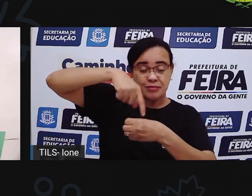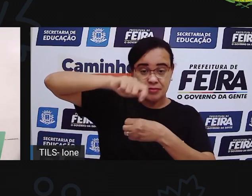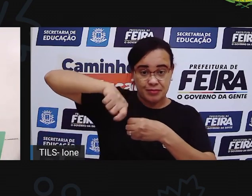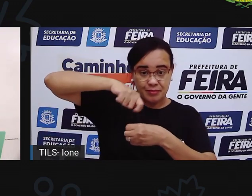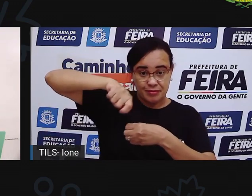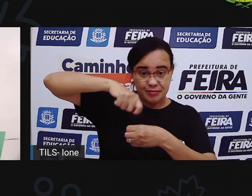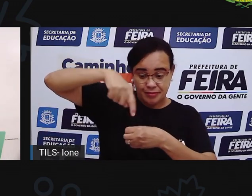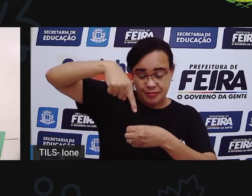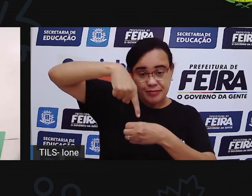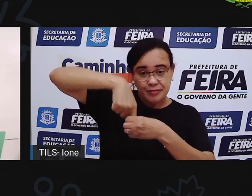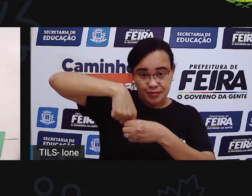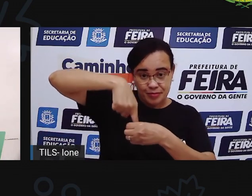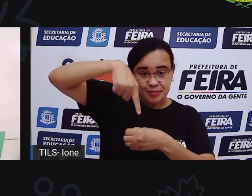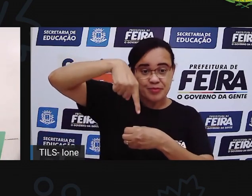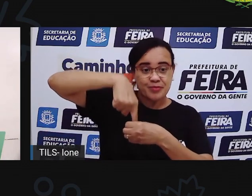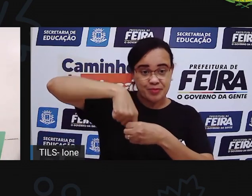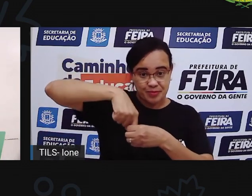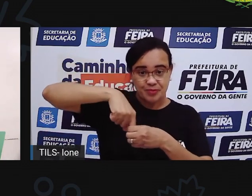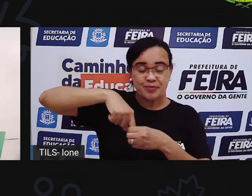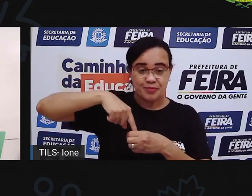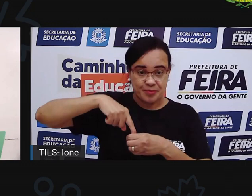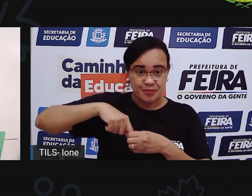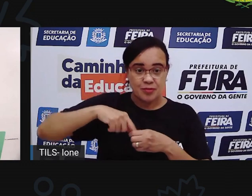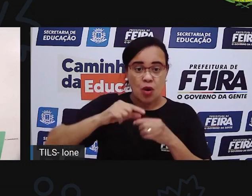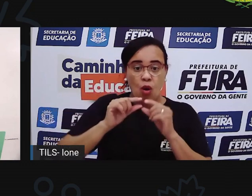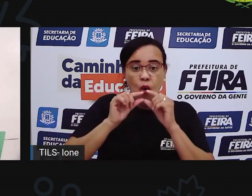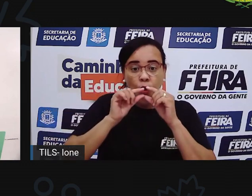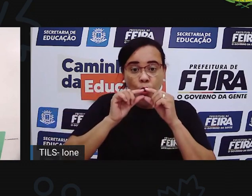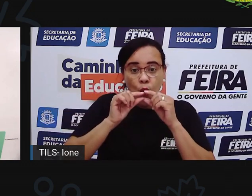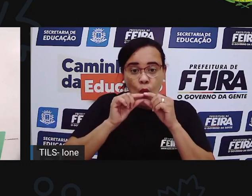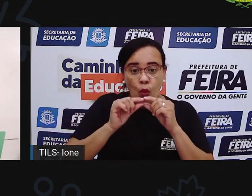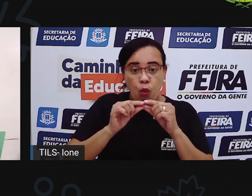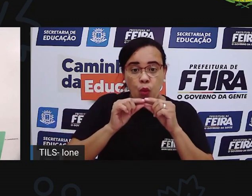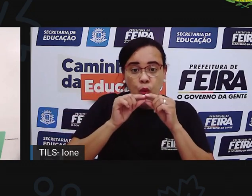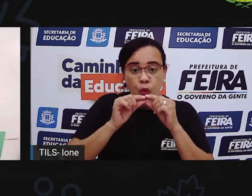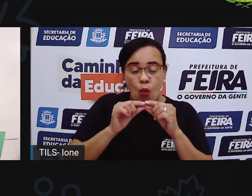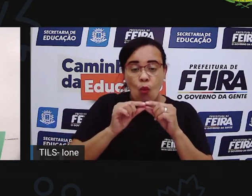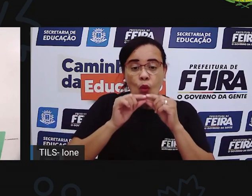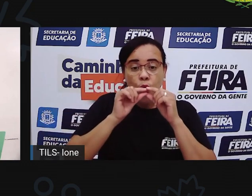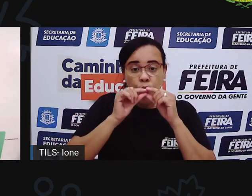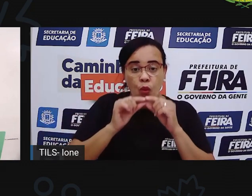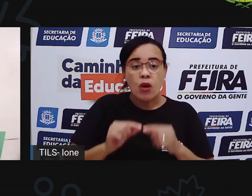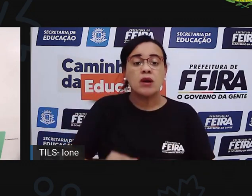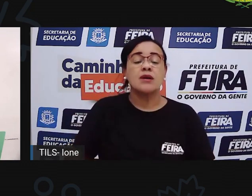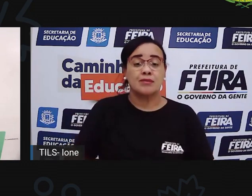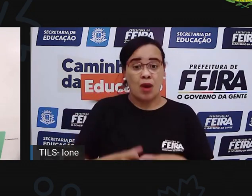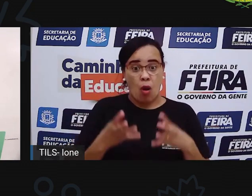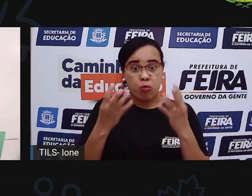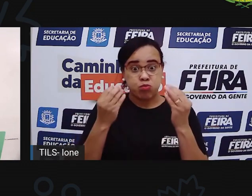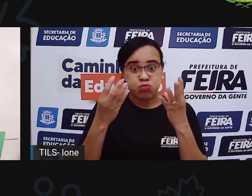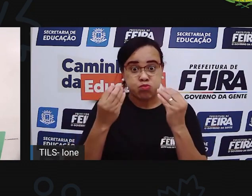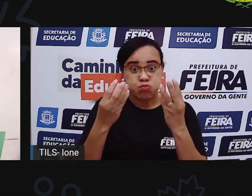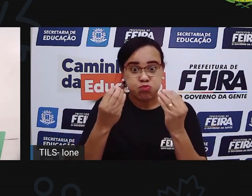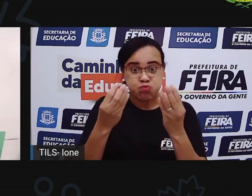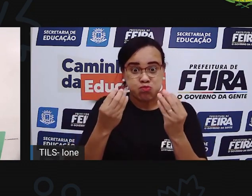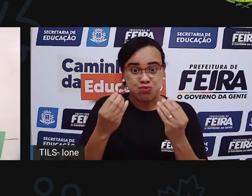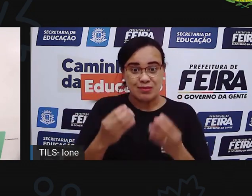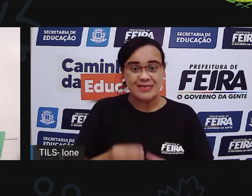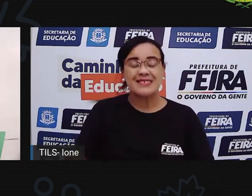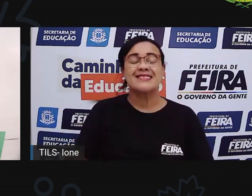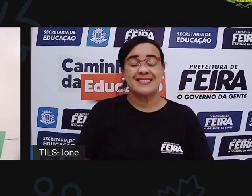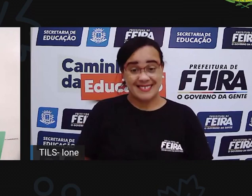neles com um elástico, aquele elástico de dinheiro, e colocar aqui dentro. E aí, quando você soprar, vai sair várias bolinhas pequenas.